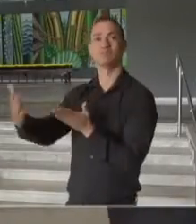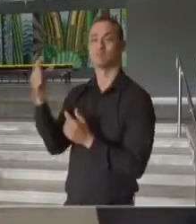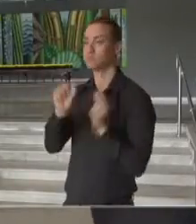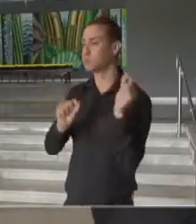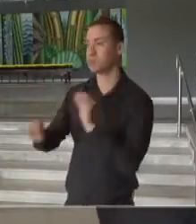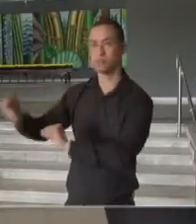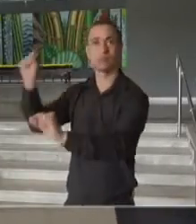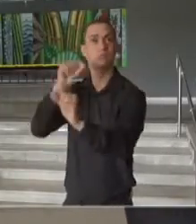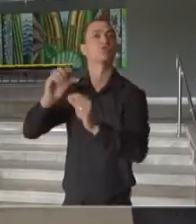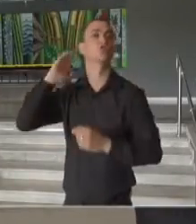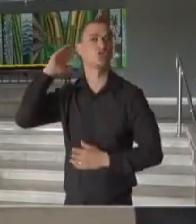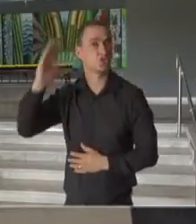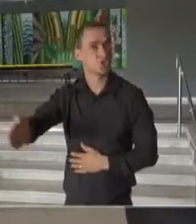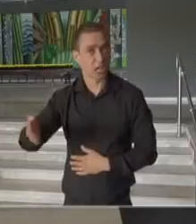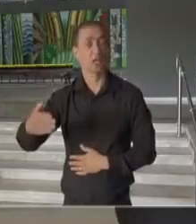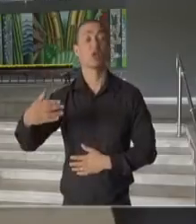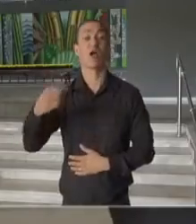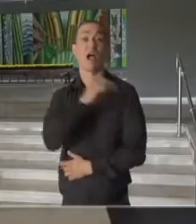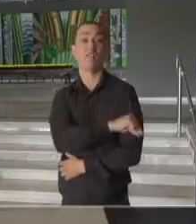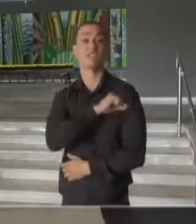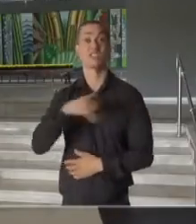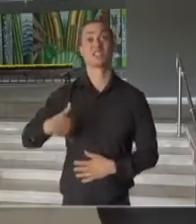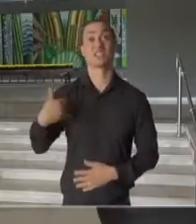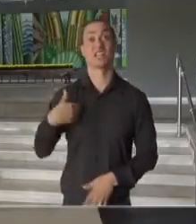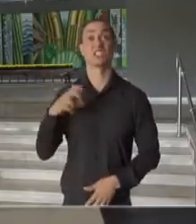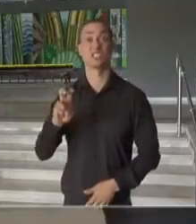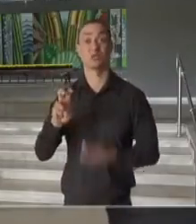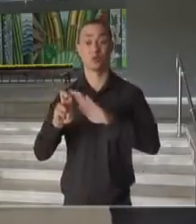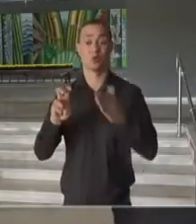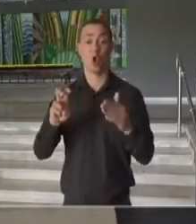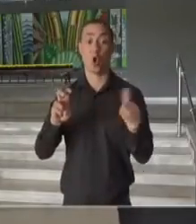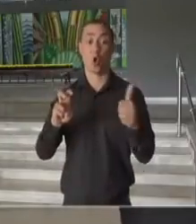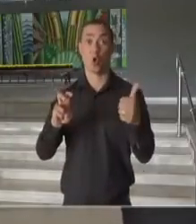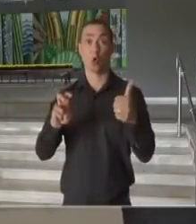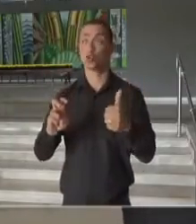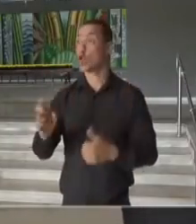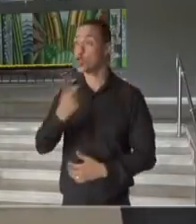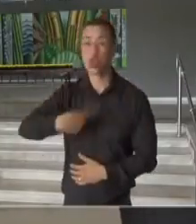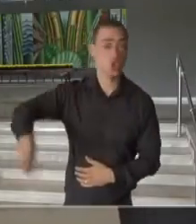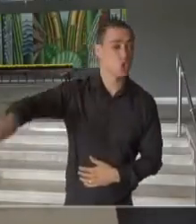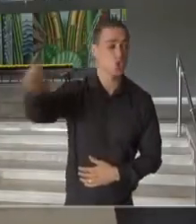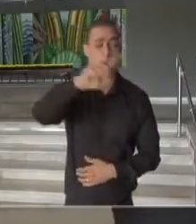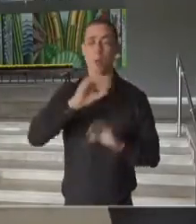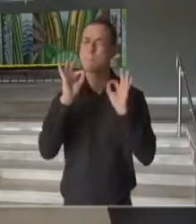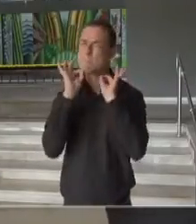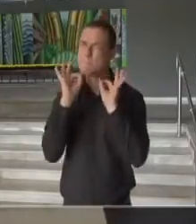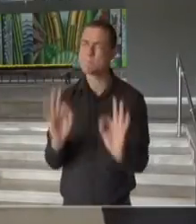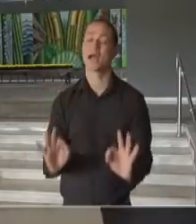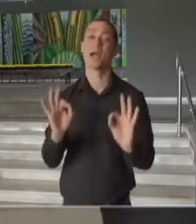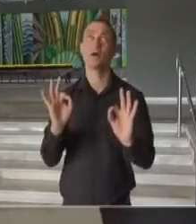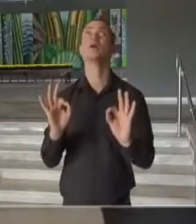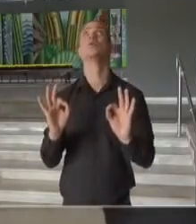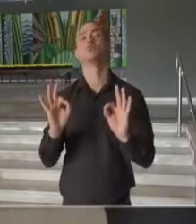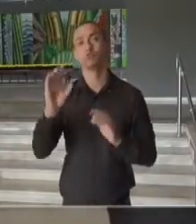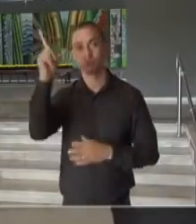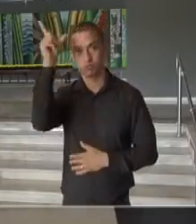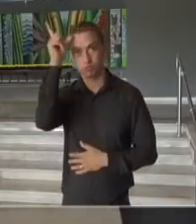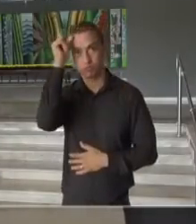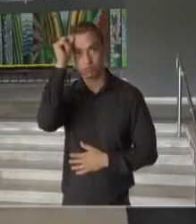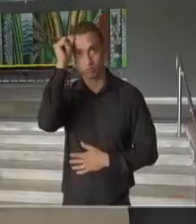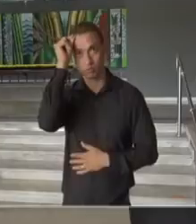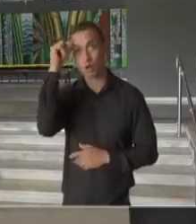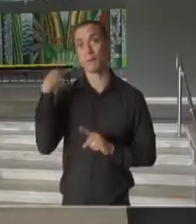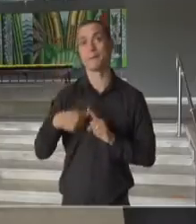iniciar também a vacinação desse público. E aí, todos nós, sem dúvida nenhuma, teremos muito mais tranquilidade